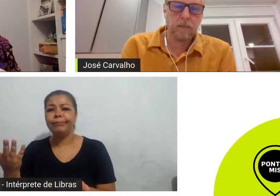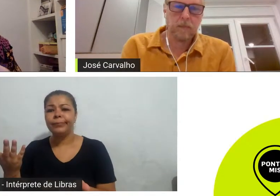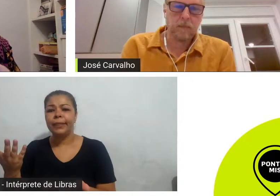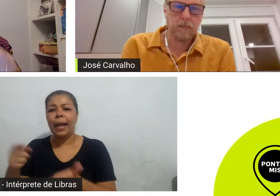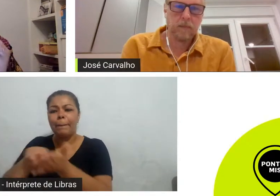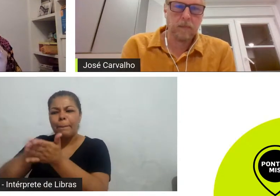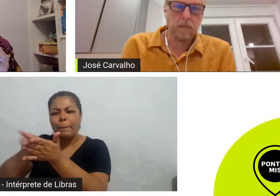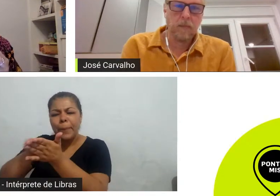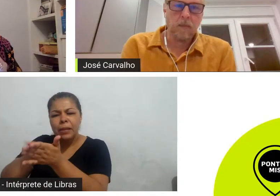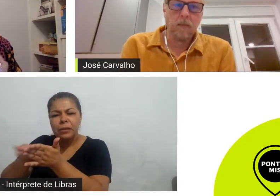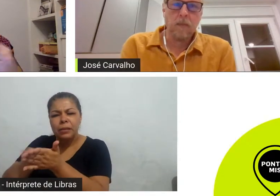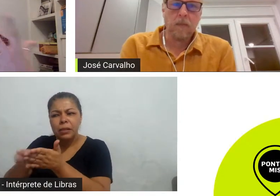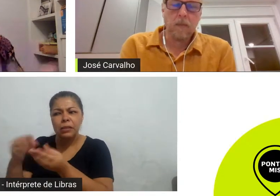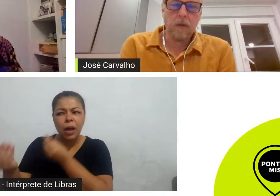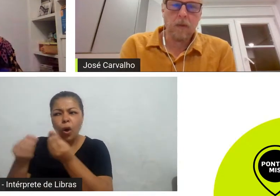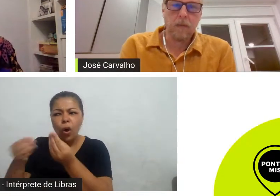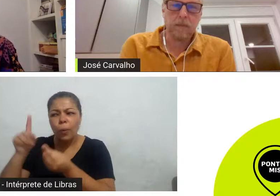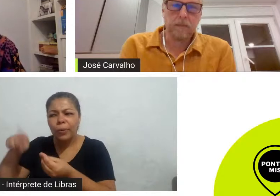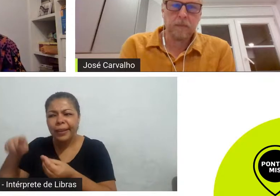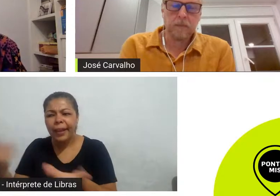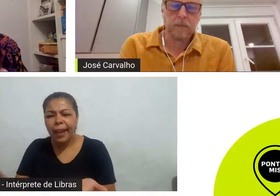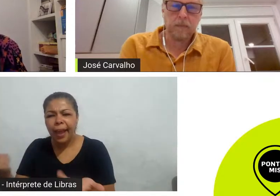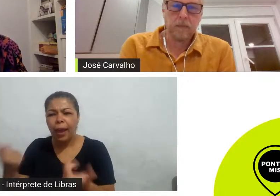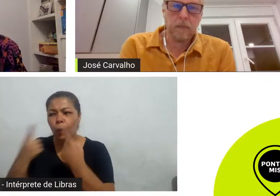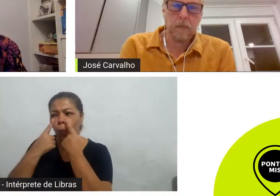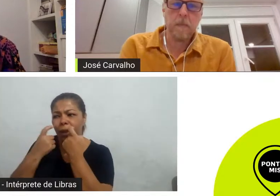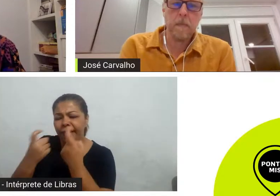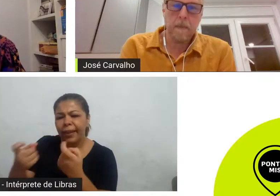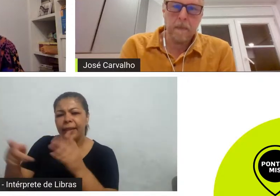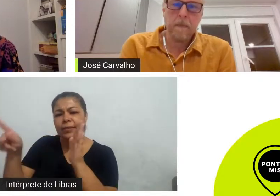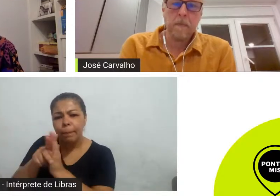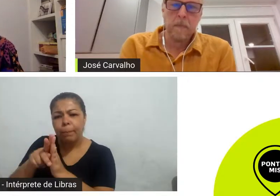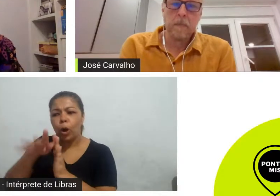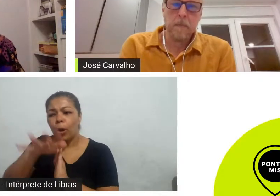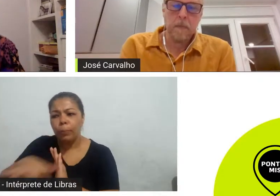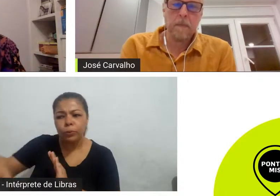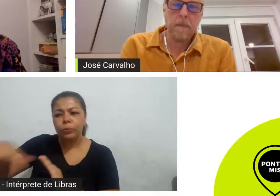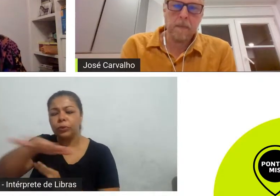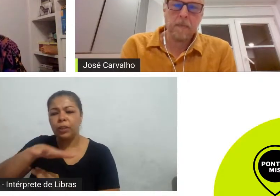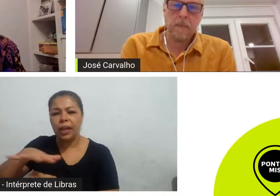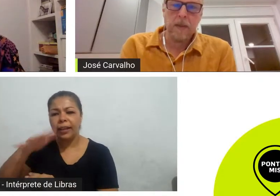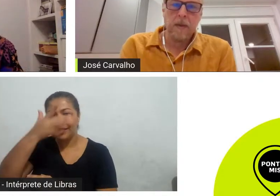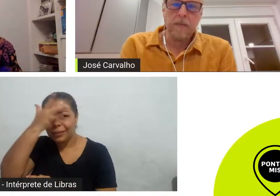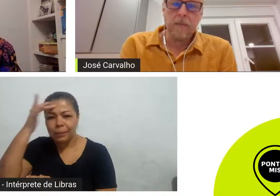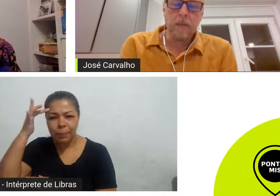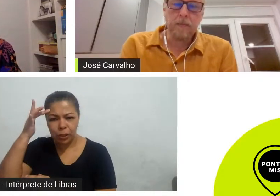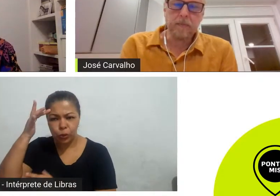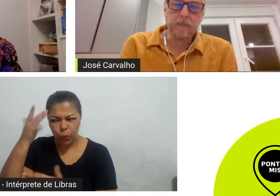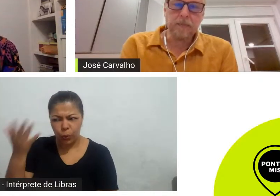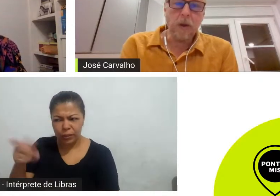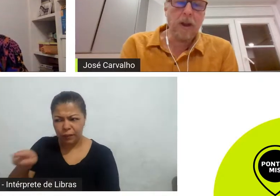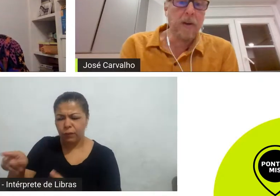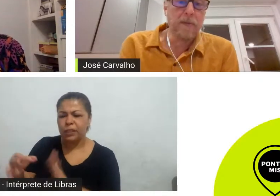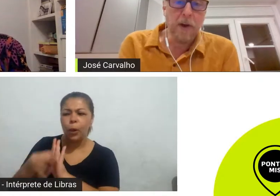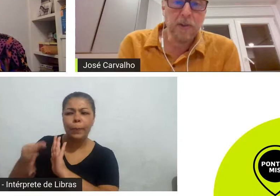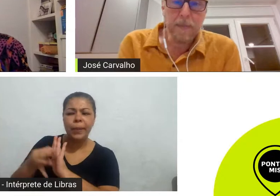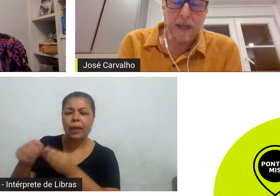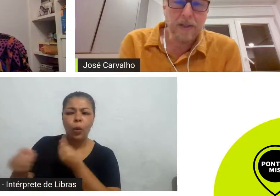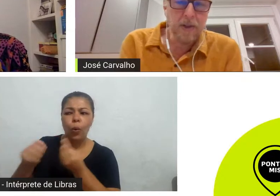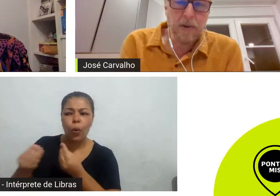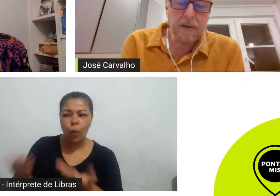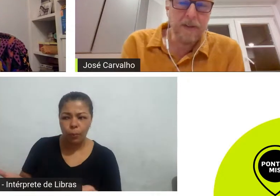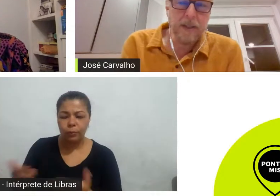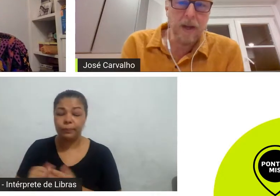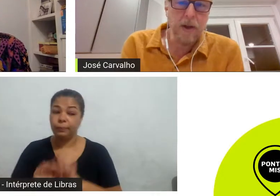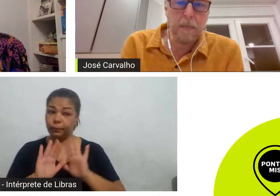parando essa demanda de conteúdo nacional principalmente para esse público assim na sua opinião olha eu volto